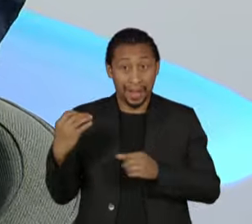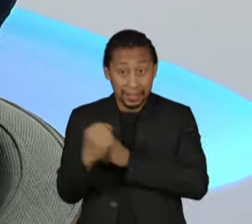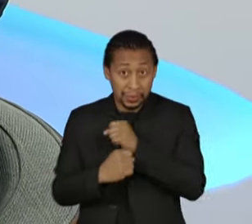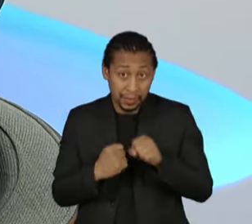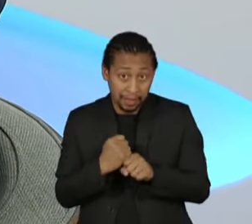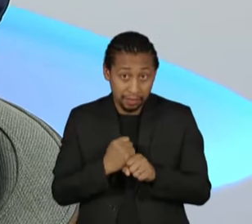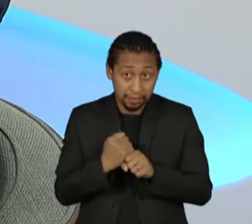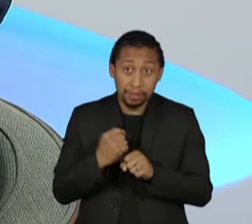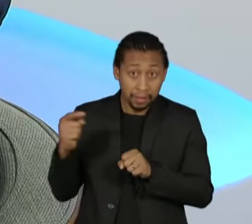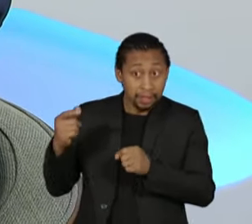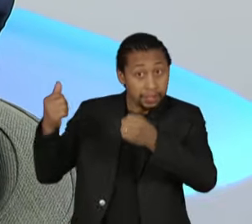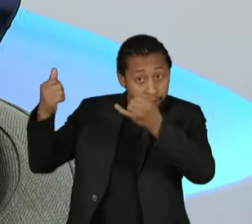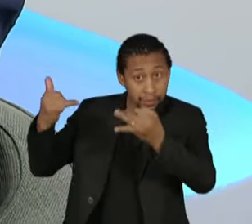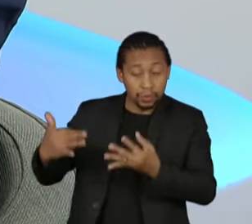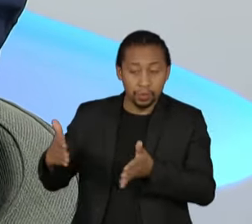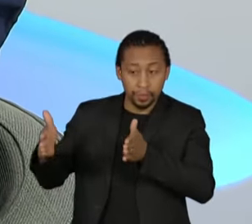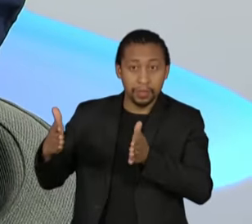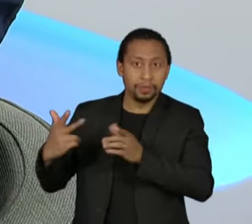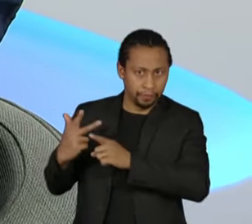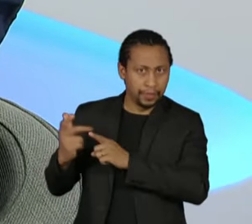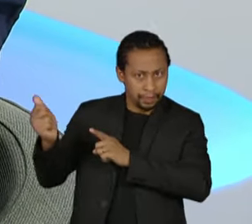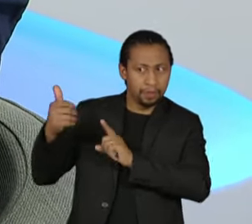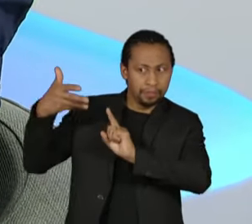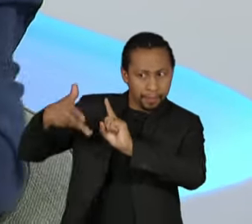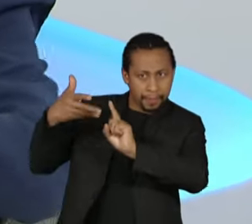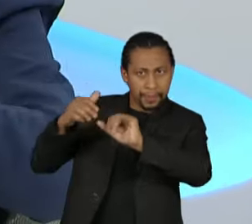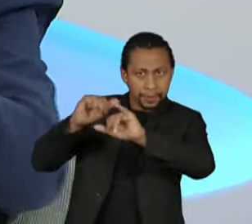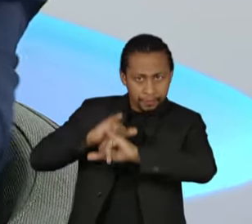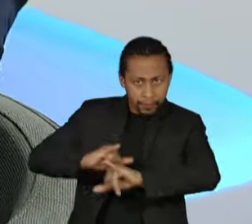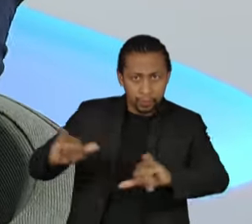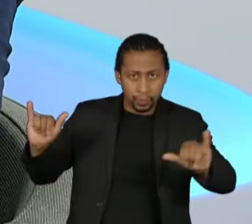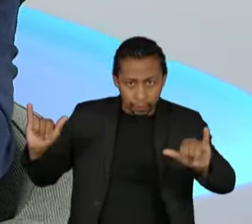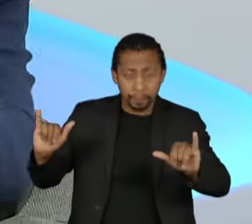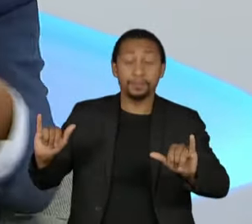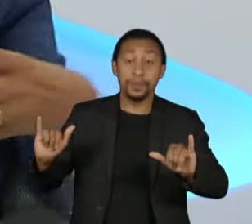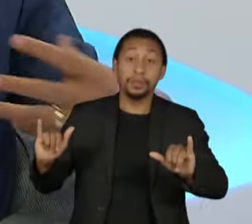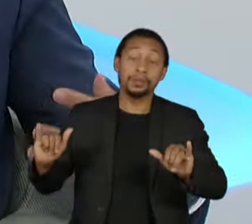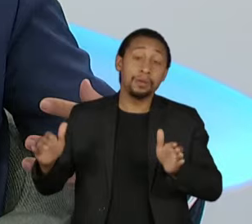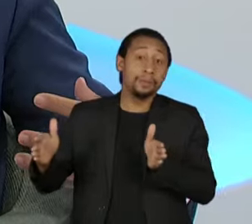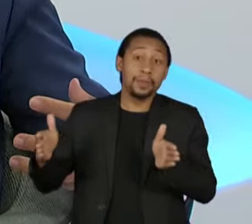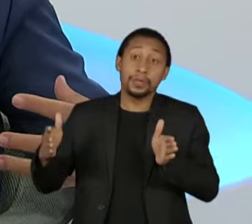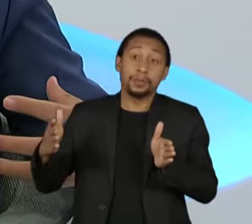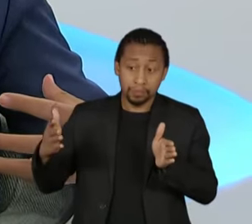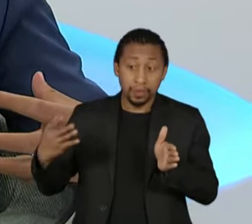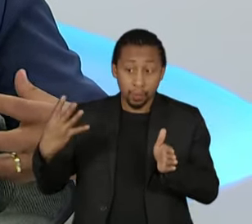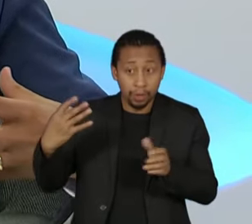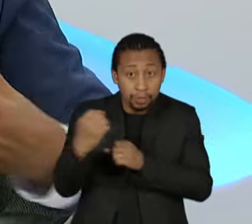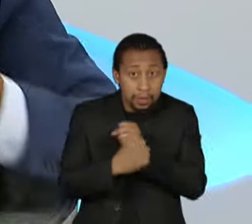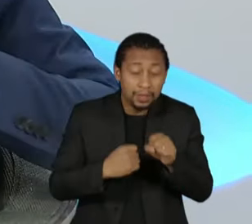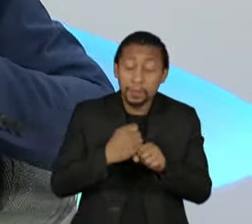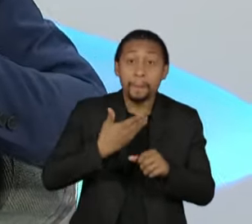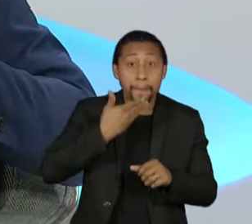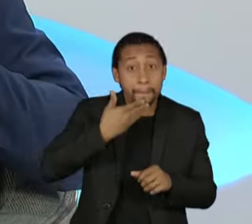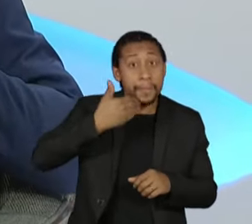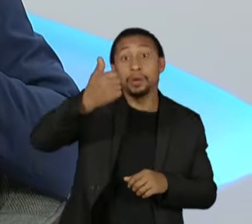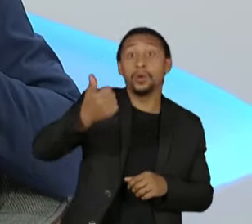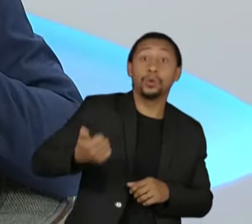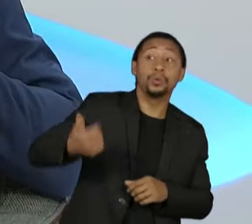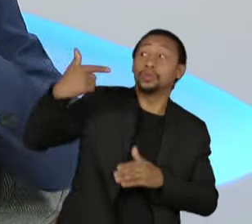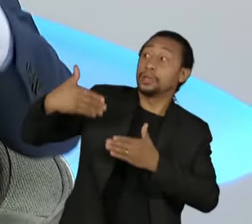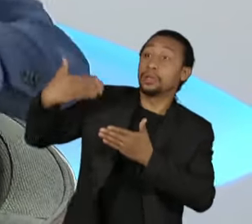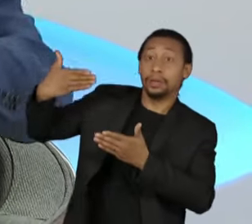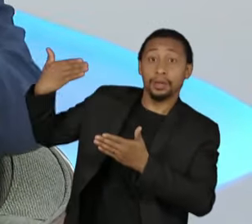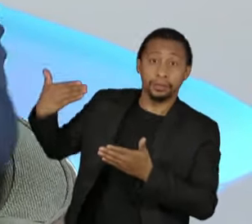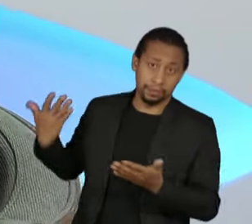ele fazer um mandato que seja muito melhor do que outros mandatos que ele já fez. Ele sabe o tamanho da